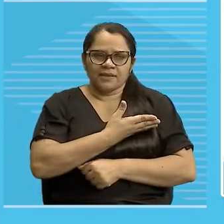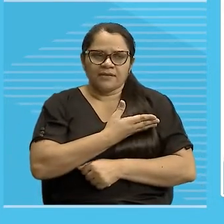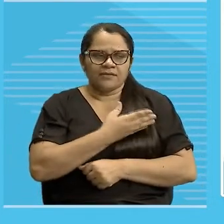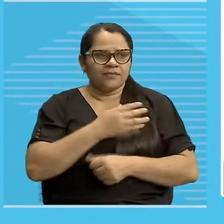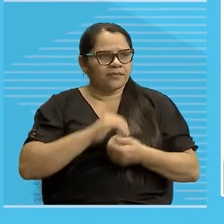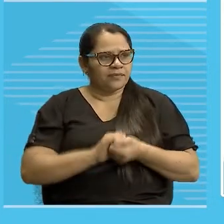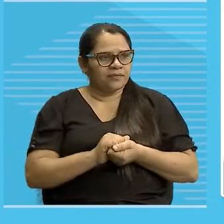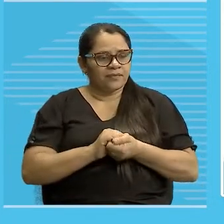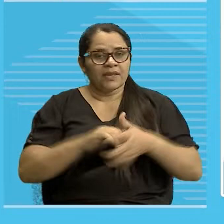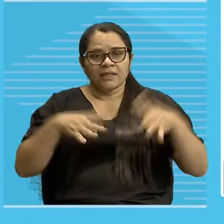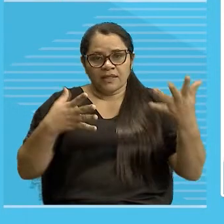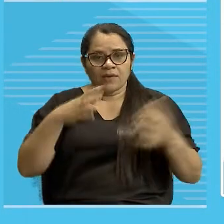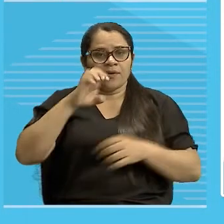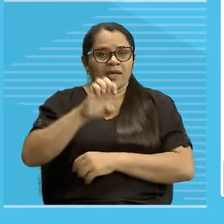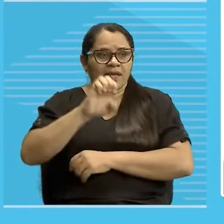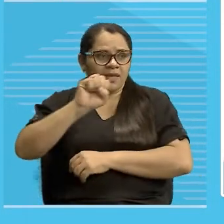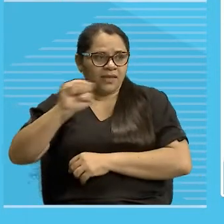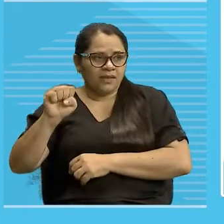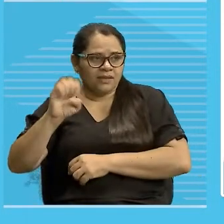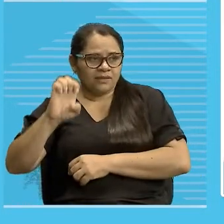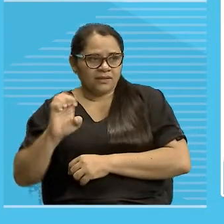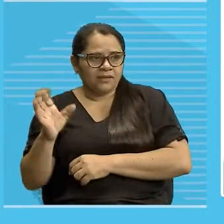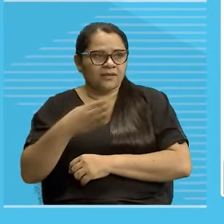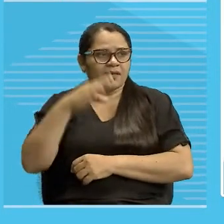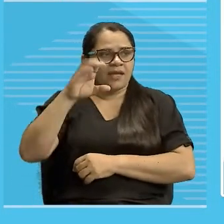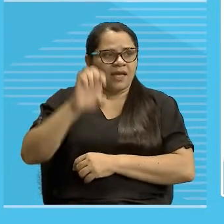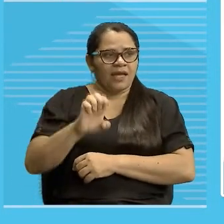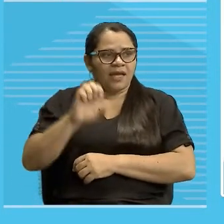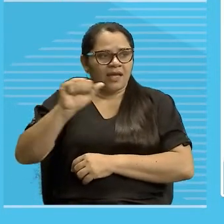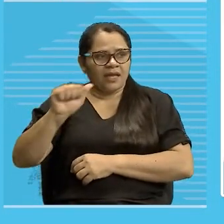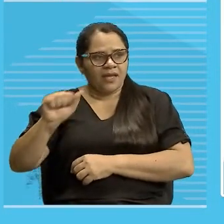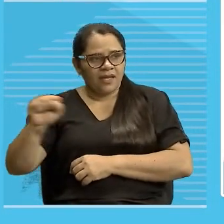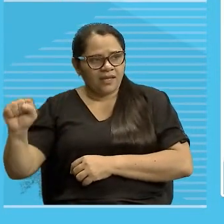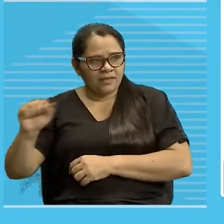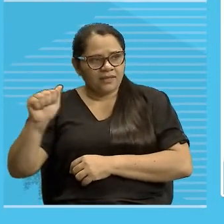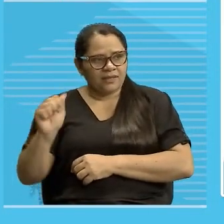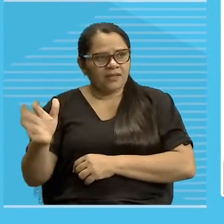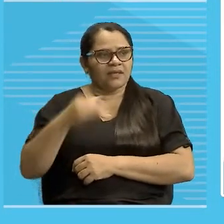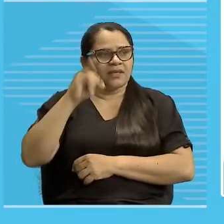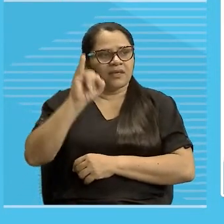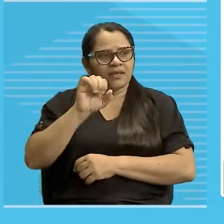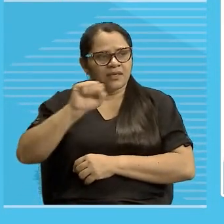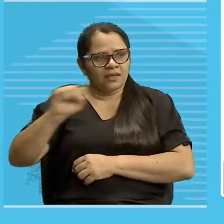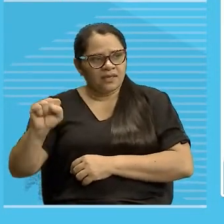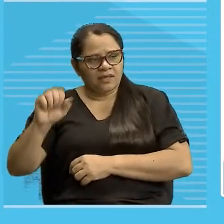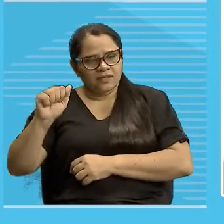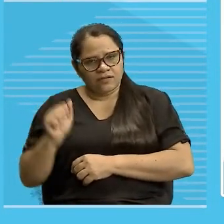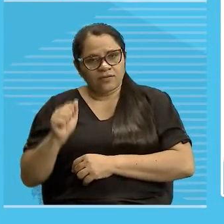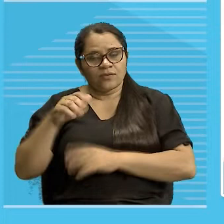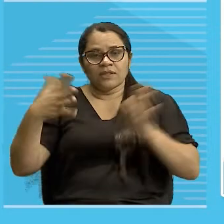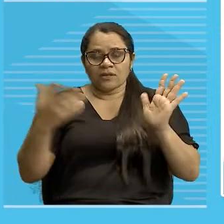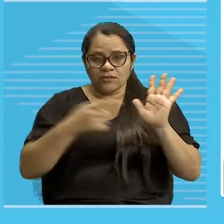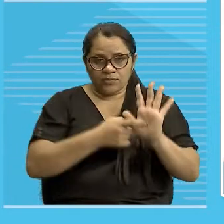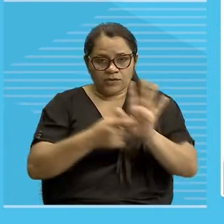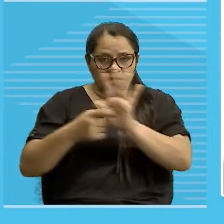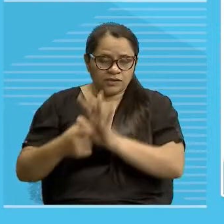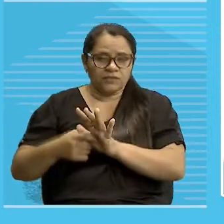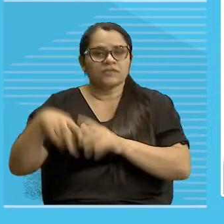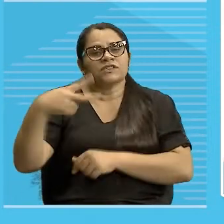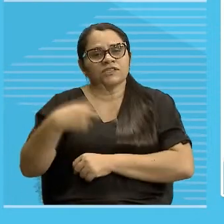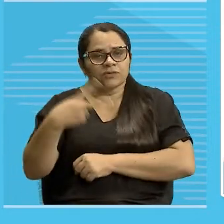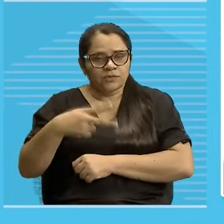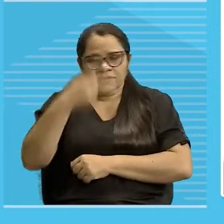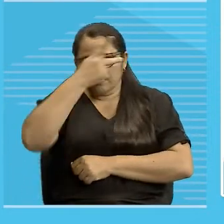Esse S e isso são os demonstrativos de segunda pessoa, isso significa dizer que eles vão fazer